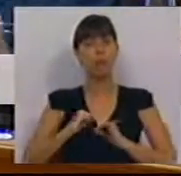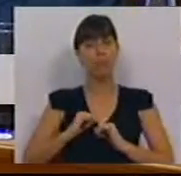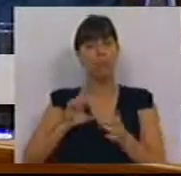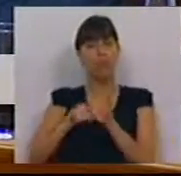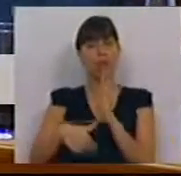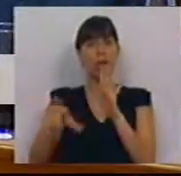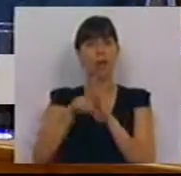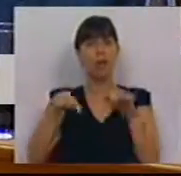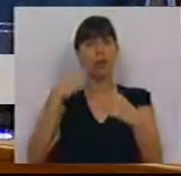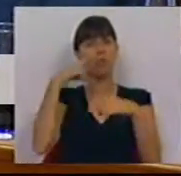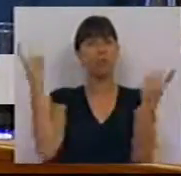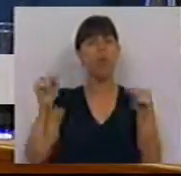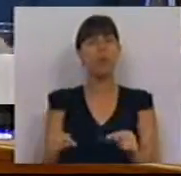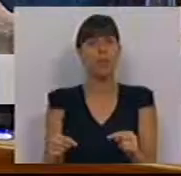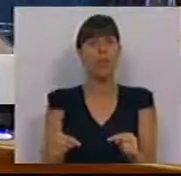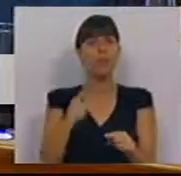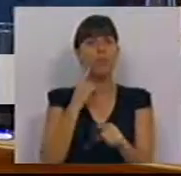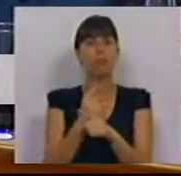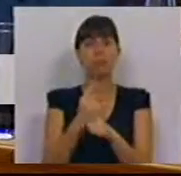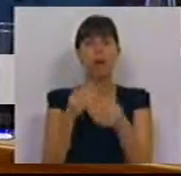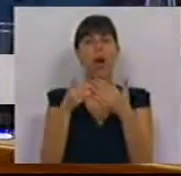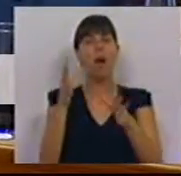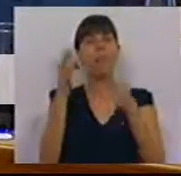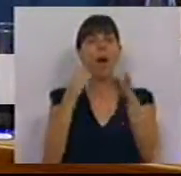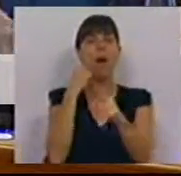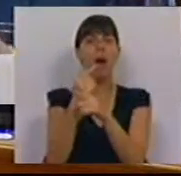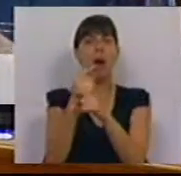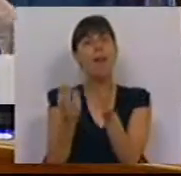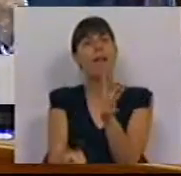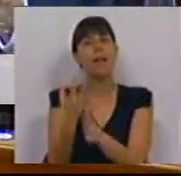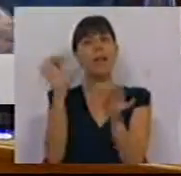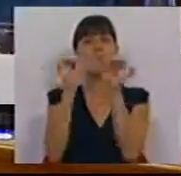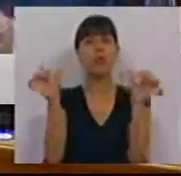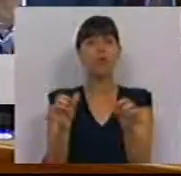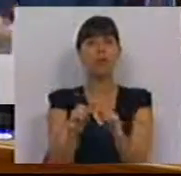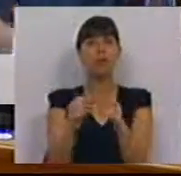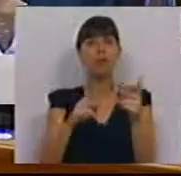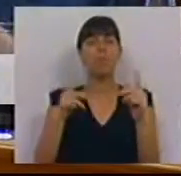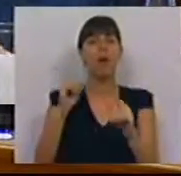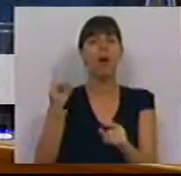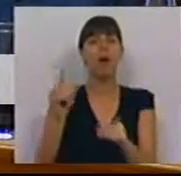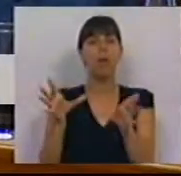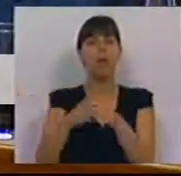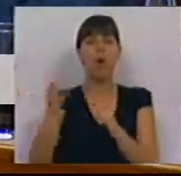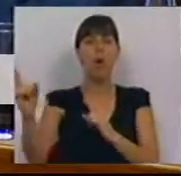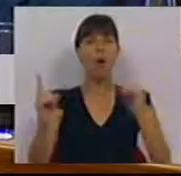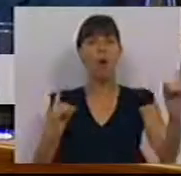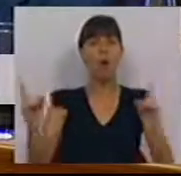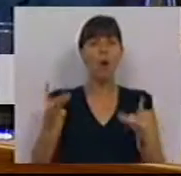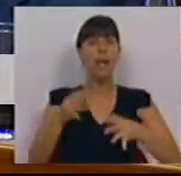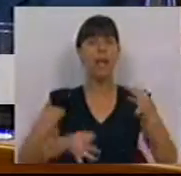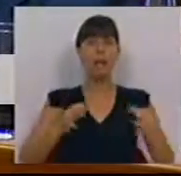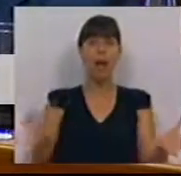nosso projeto de lei que aqui trouxemos para manter abertos esses tribunais para criar um sistema de itinerância e agregação de comarcas para que esses